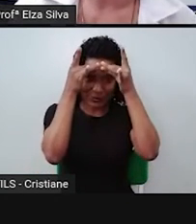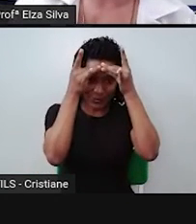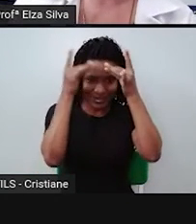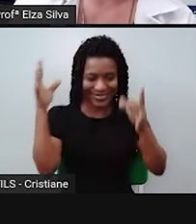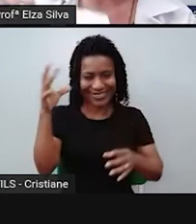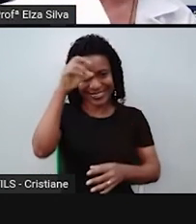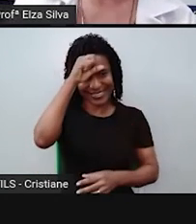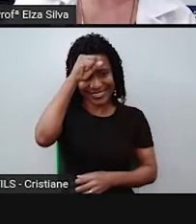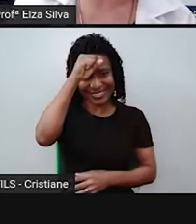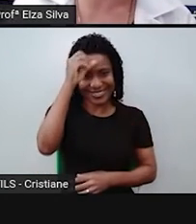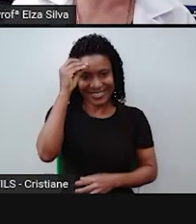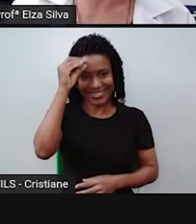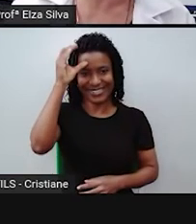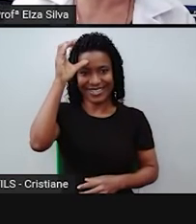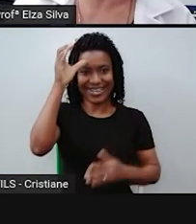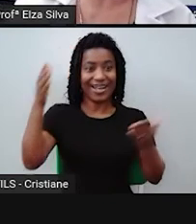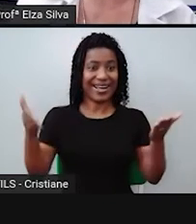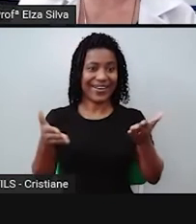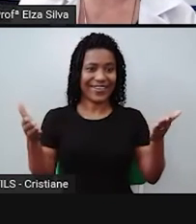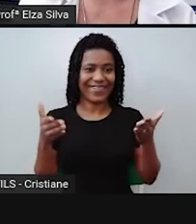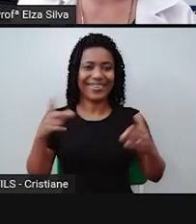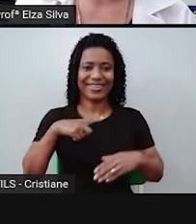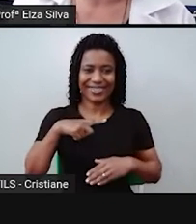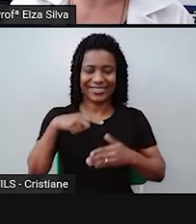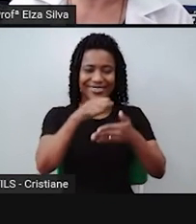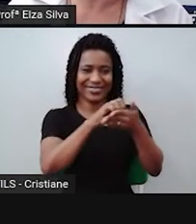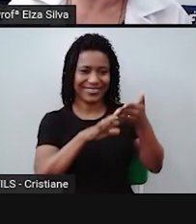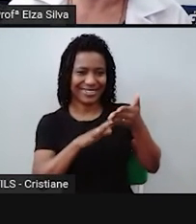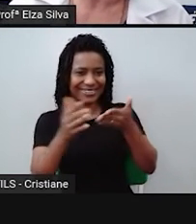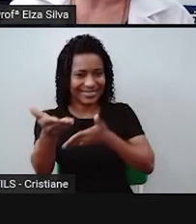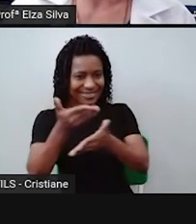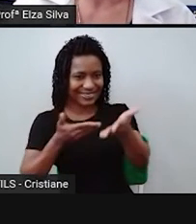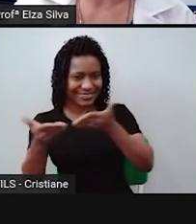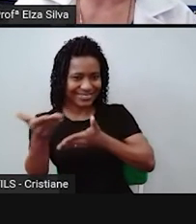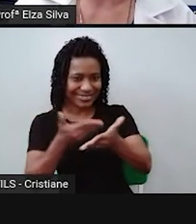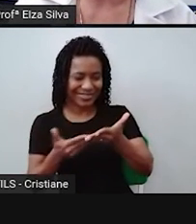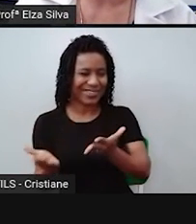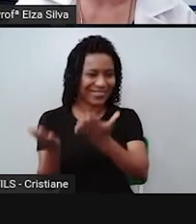dessa atividade interativa. Let's go!